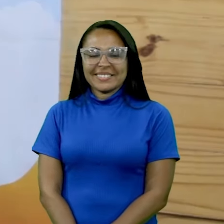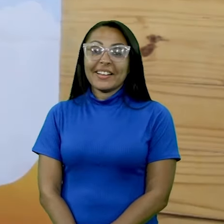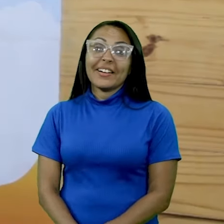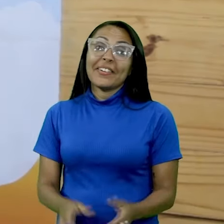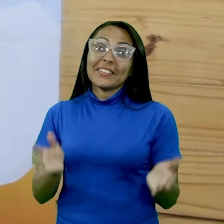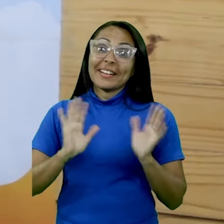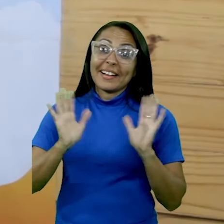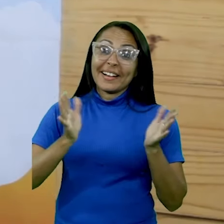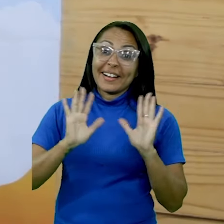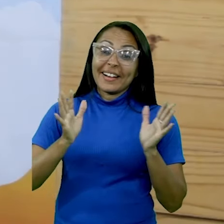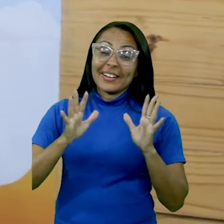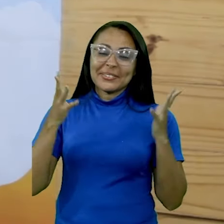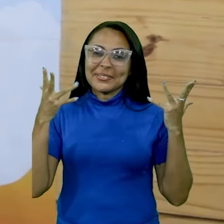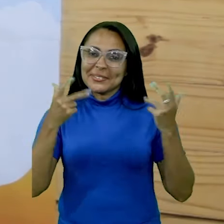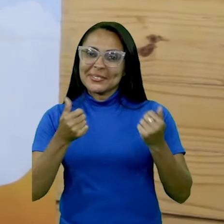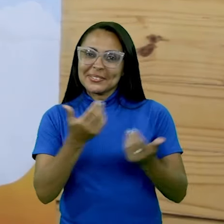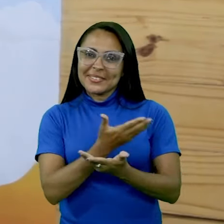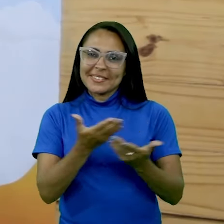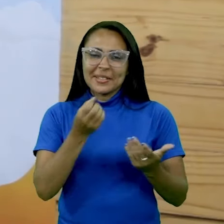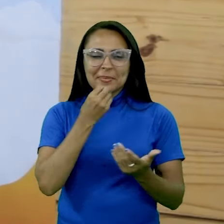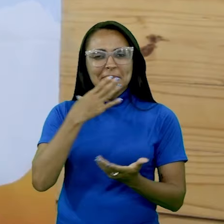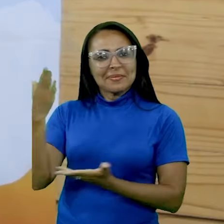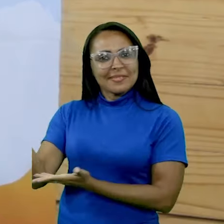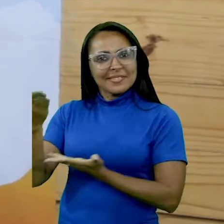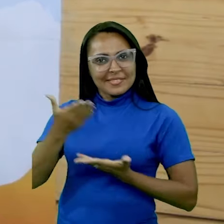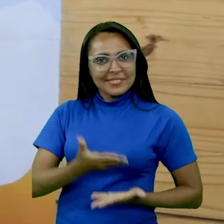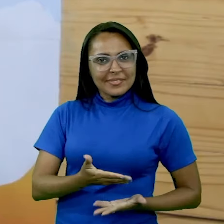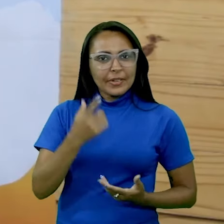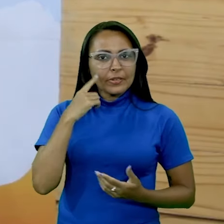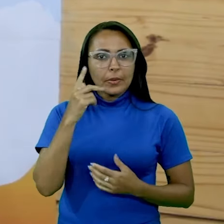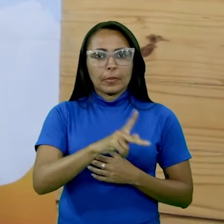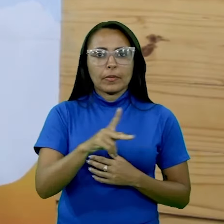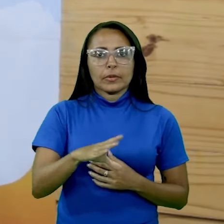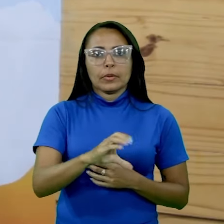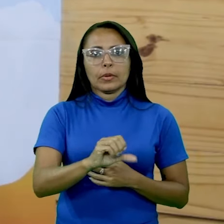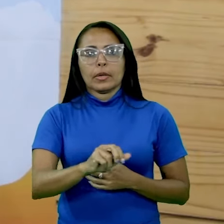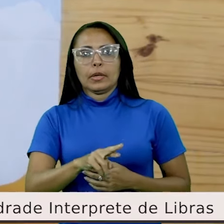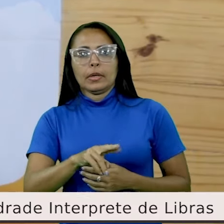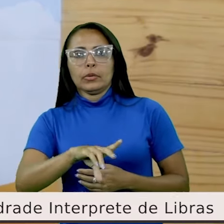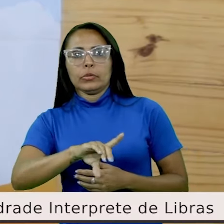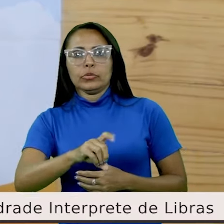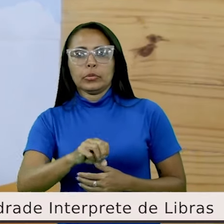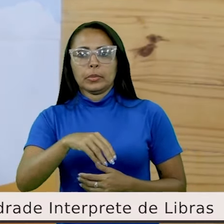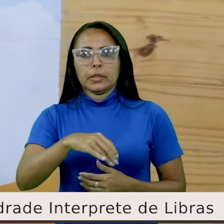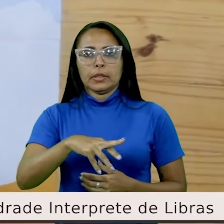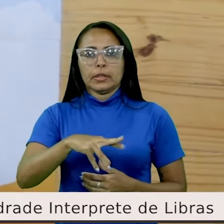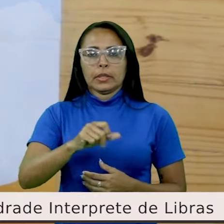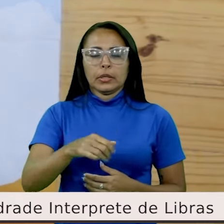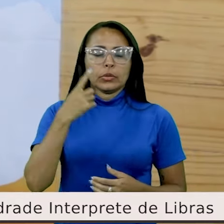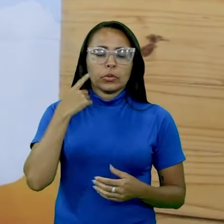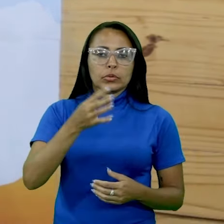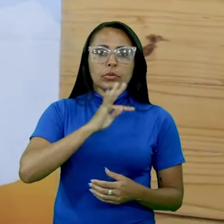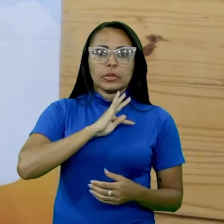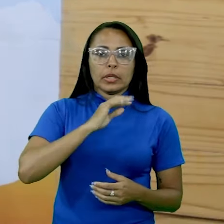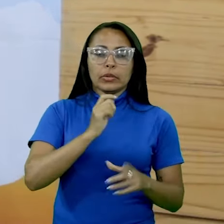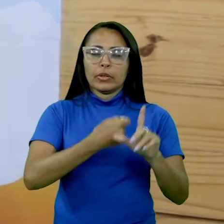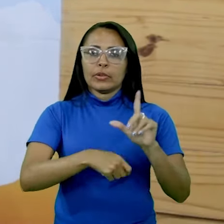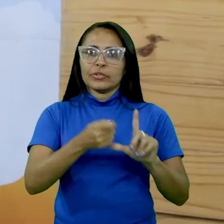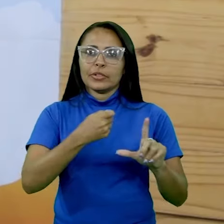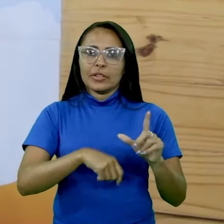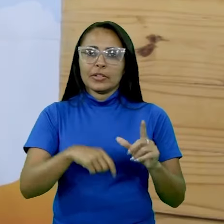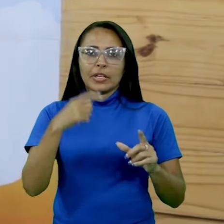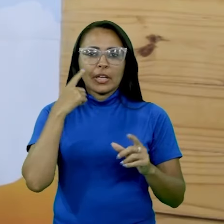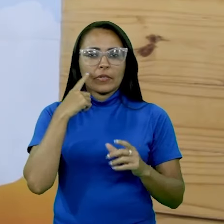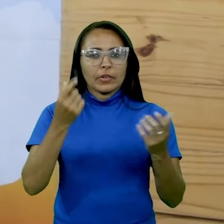Olá a todos e todas, sejam bem-vindos. Eu sou o professor Carlos Miranda do curso Técnico em Logística e vou